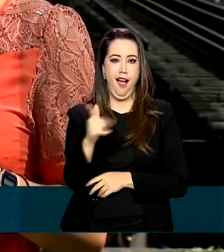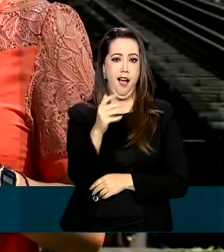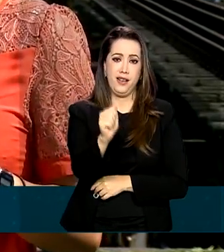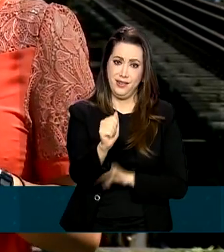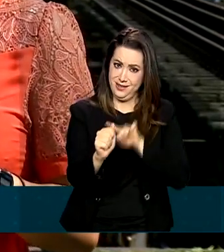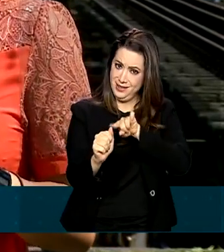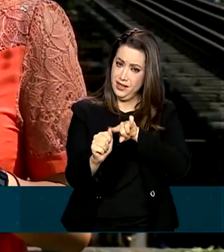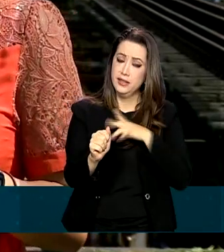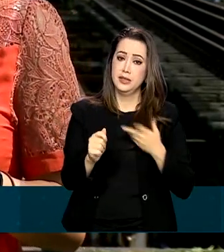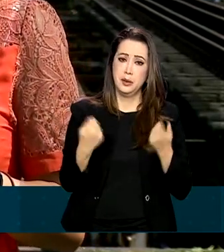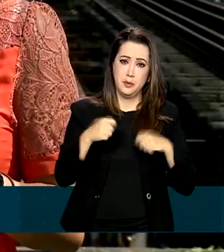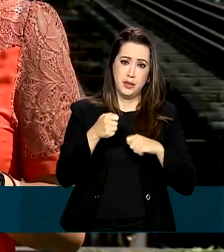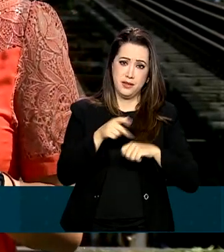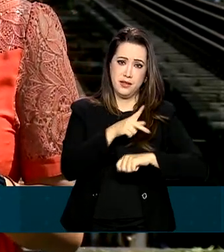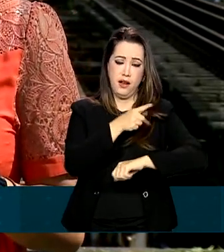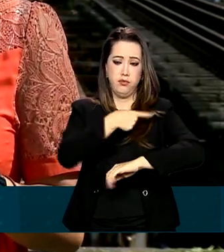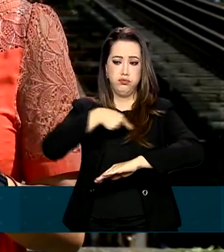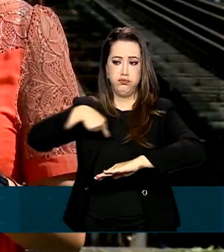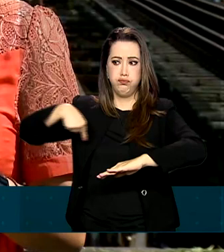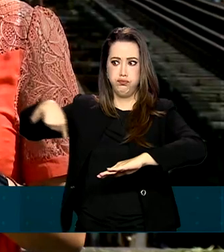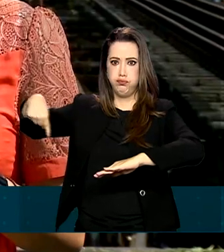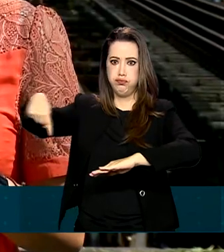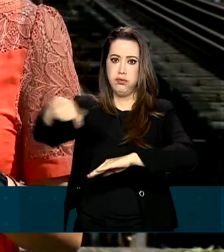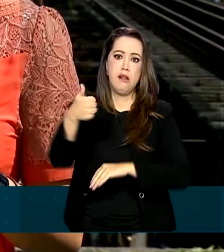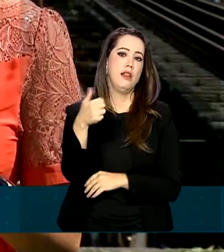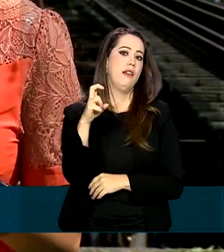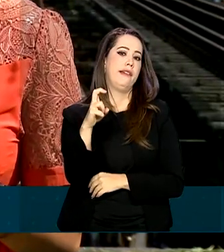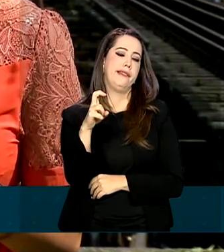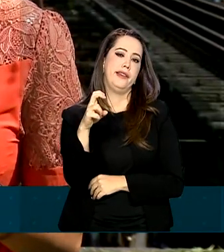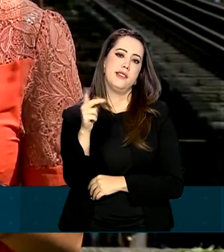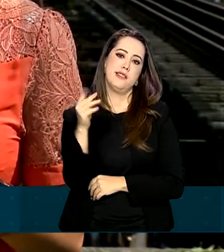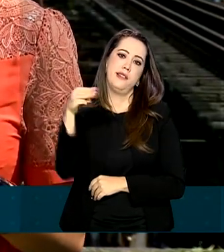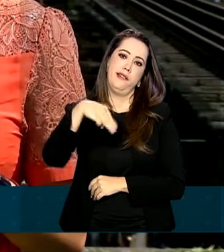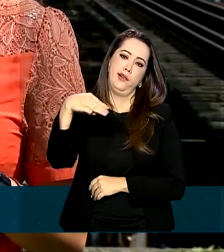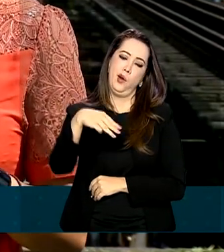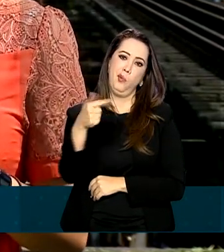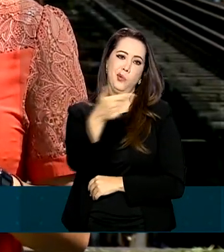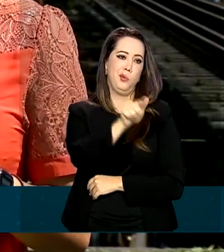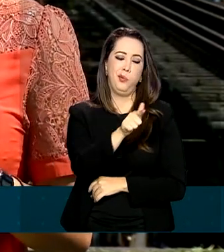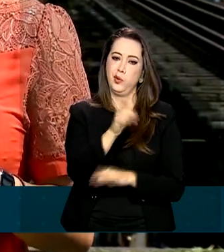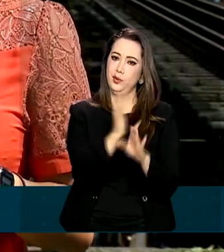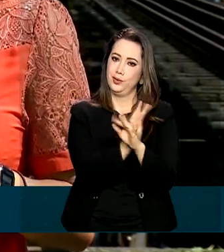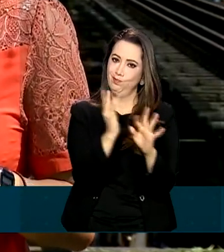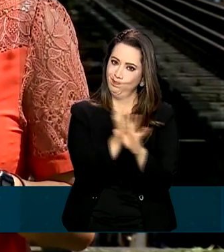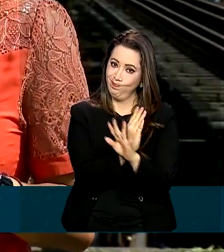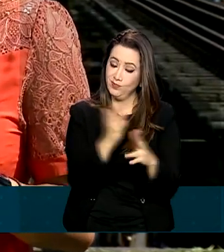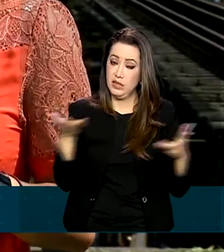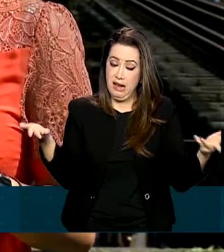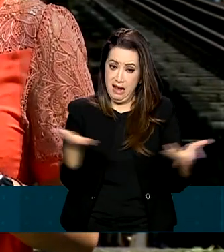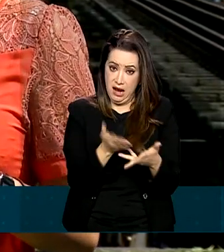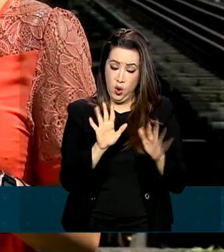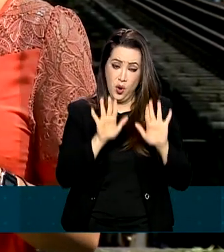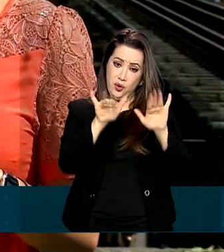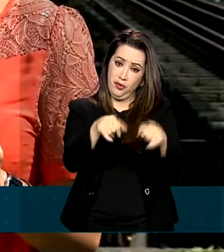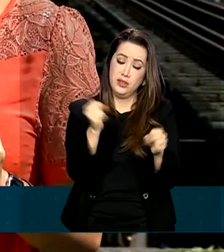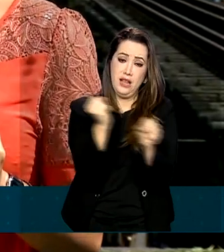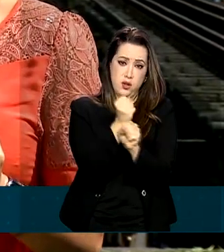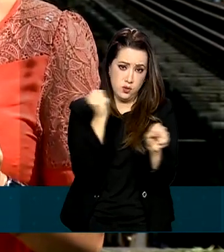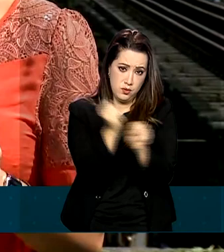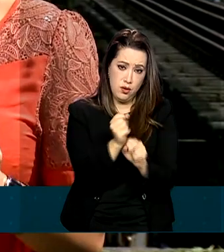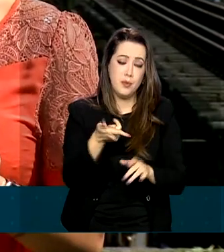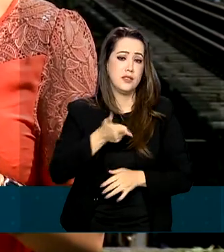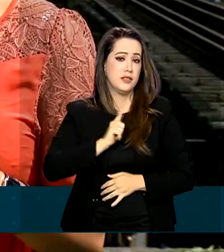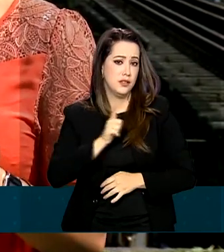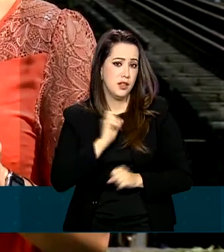continente, tinha que fazer uma volta de cerca de 15 quilômetros por Praia Grande. Após o fim da primeira etapa das obras, que incluiu a